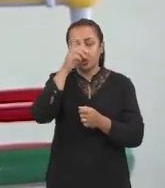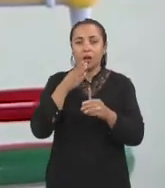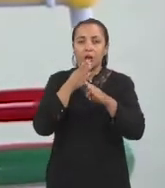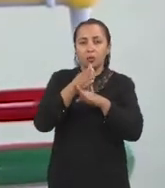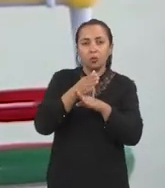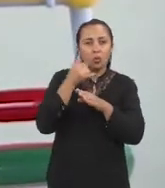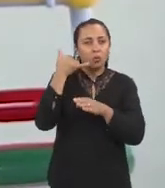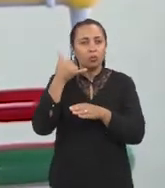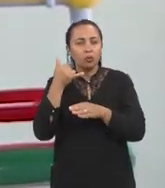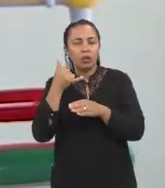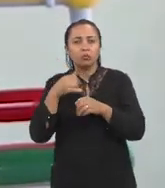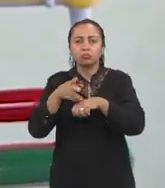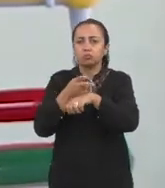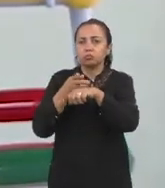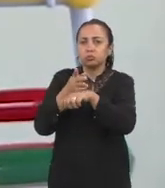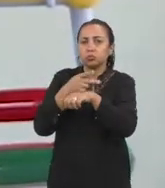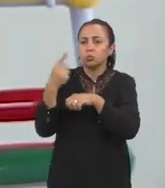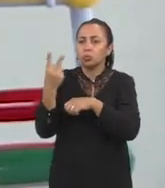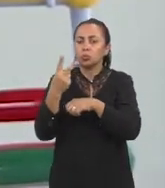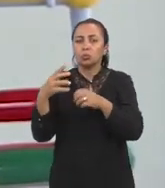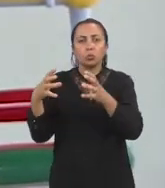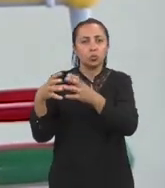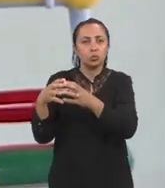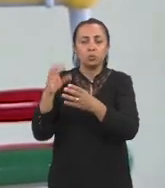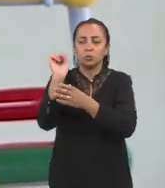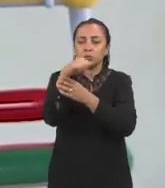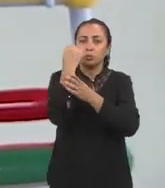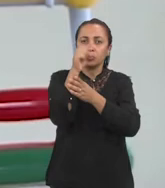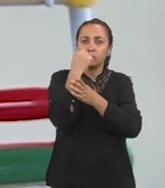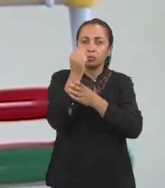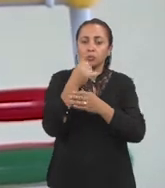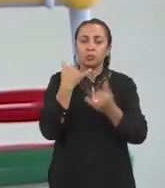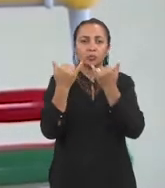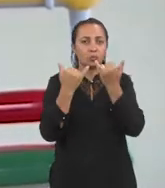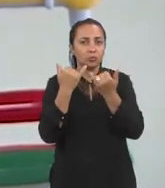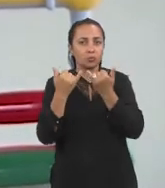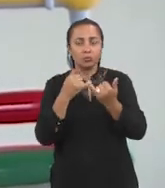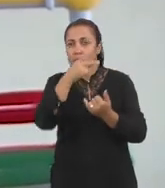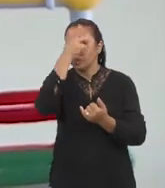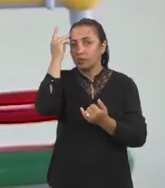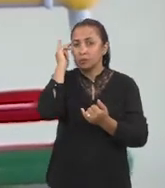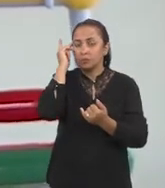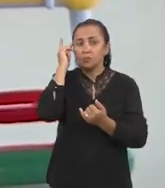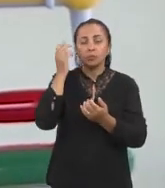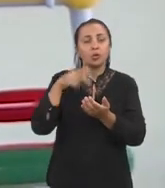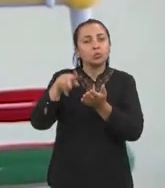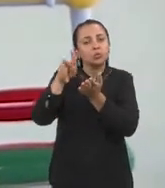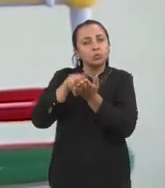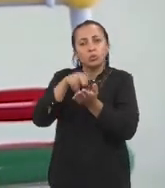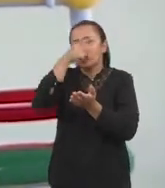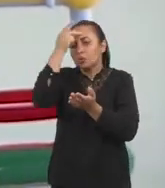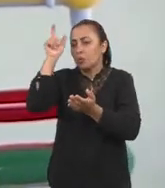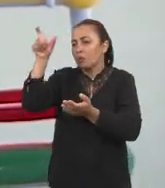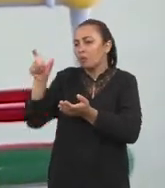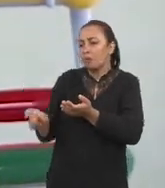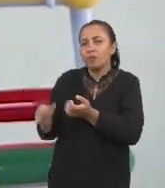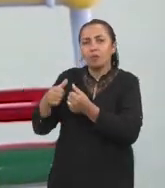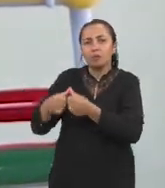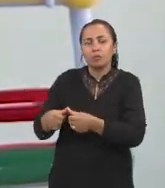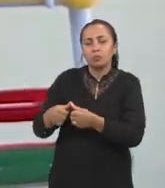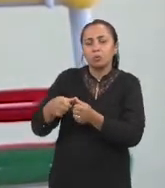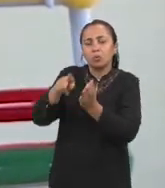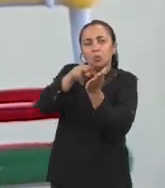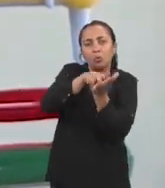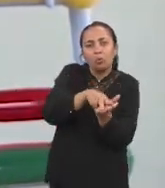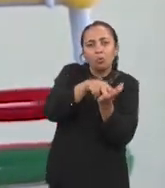conosco, nós professores do Departamento de Fisioterapia, informando que os pacientes estavam tendo alta, pacientes que ficaram internados